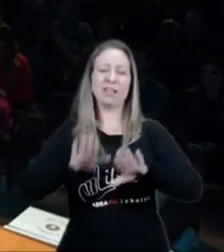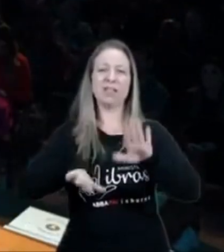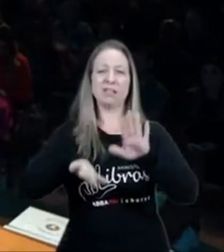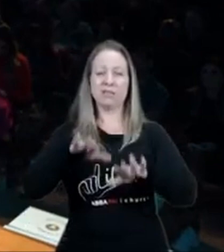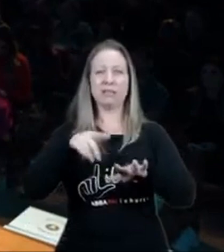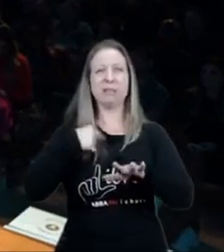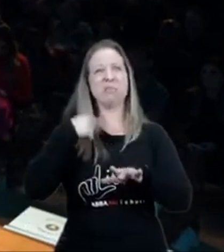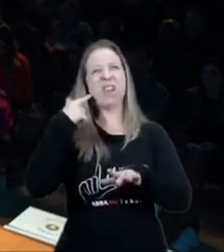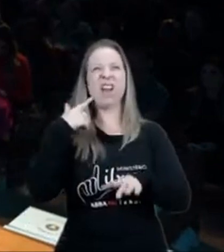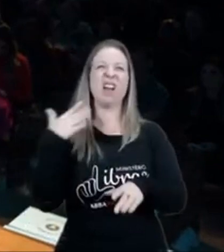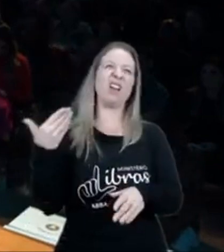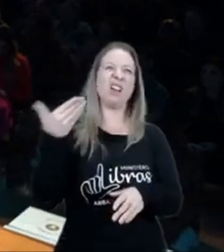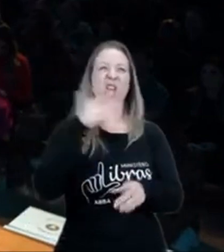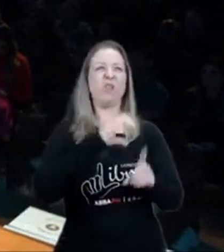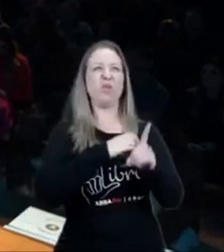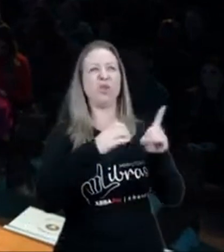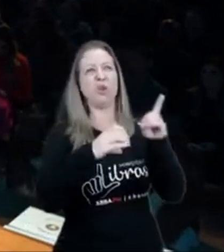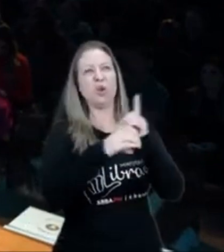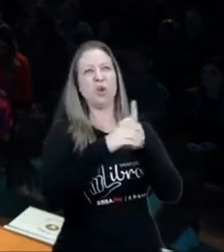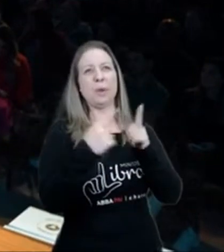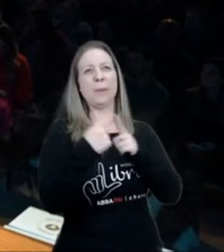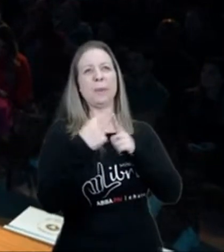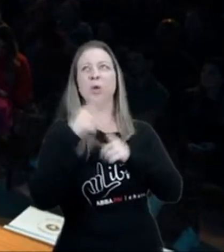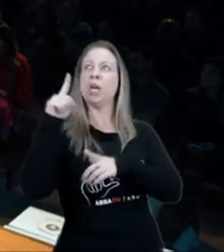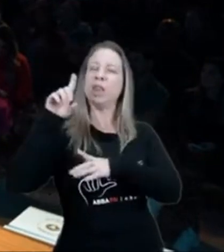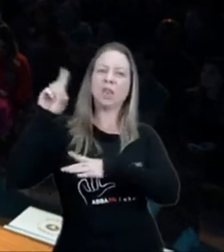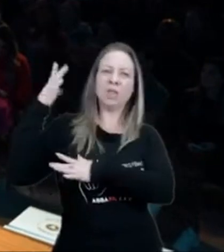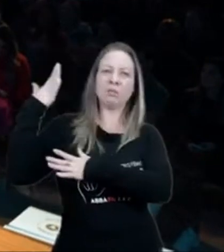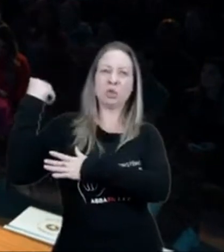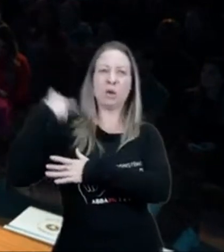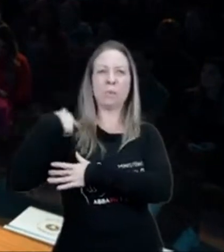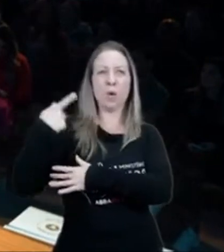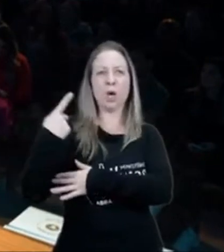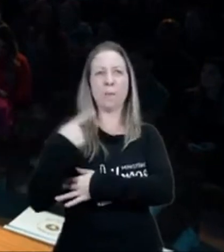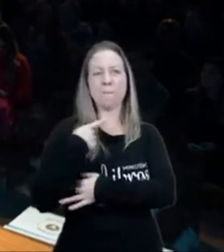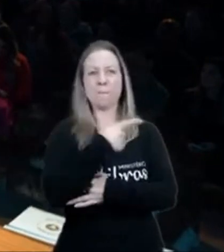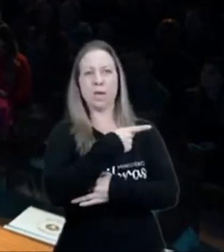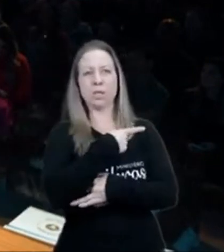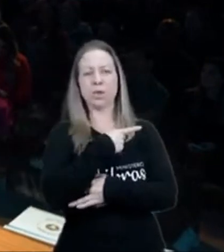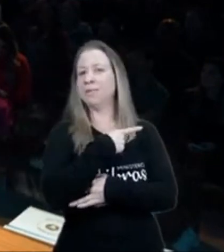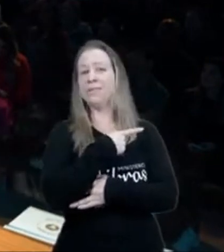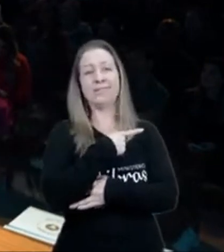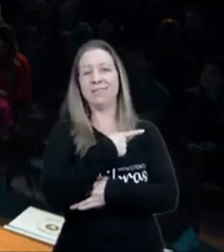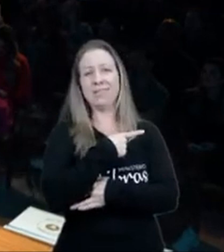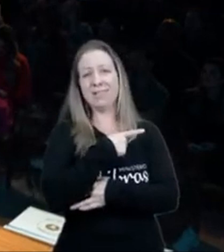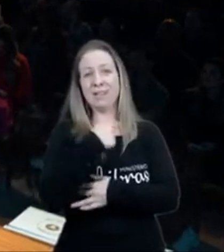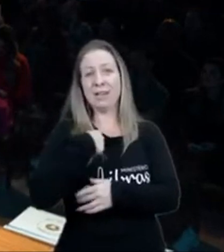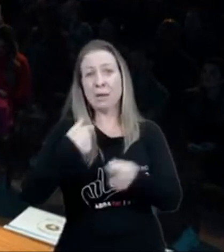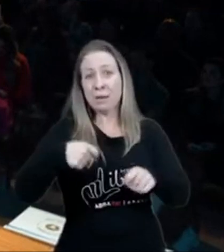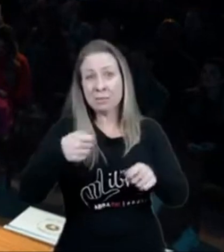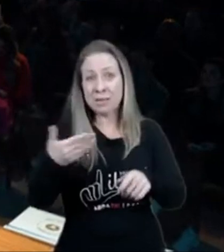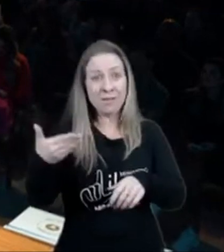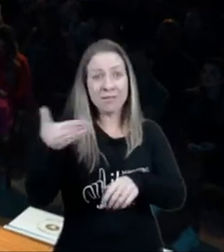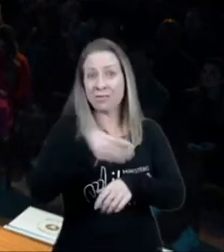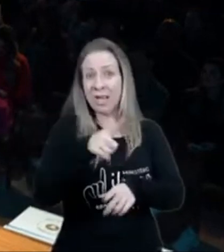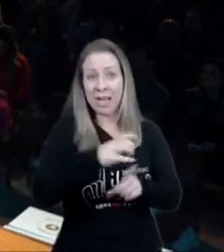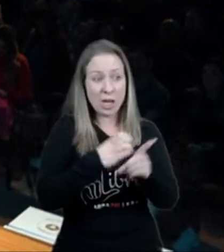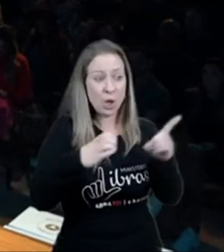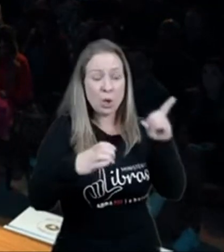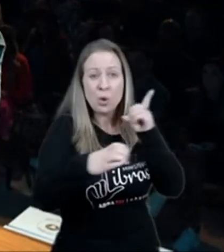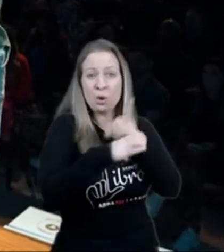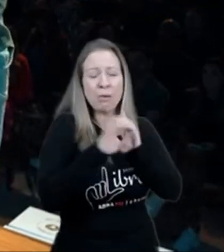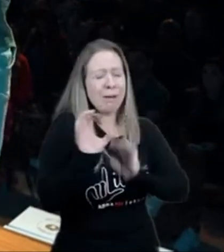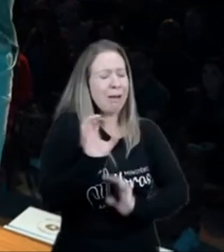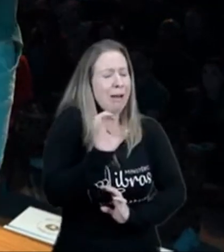na igreja, que Deus me botou para ser pastor, não, eu tenho que vir, amar a igreja, porque é a igreja dele, e se eu